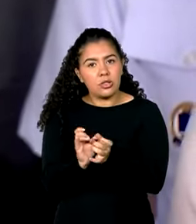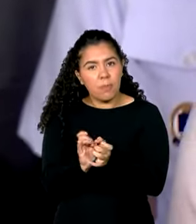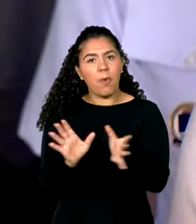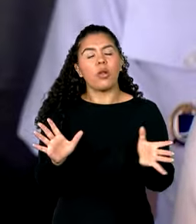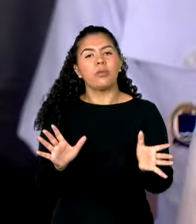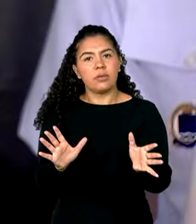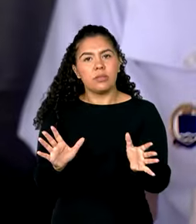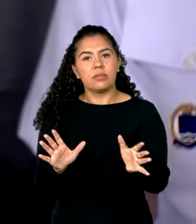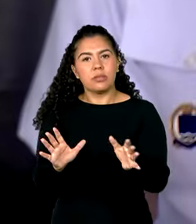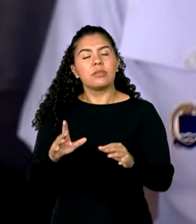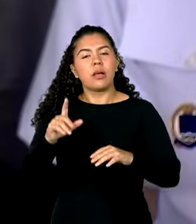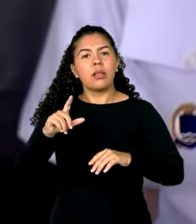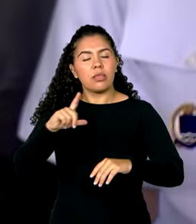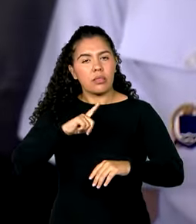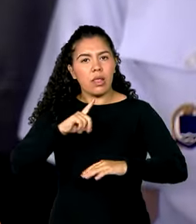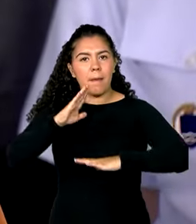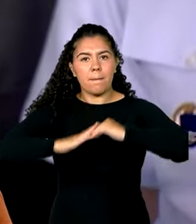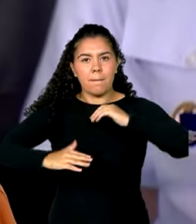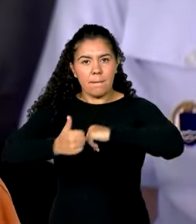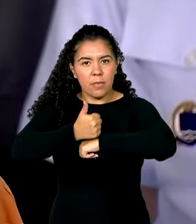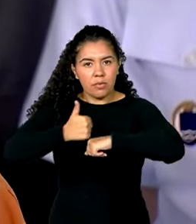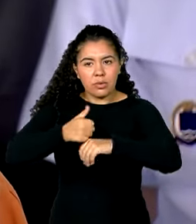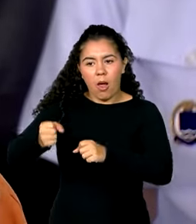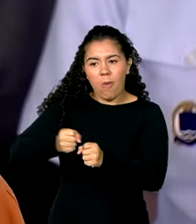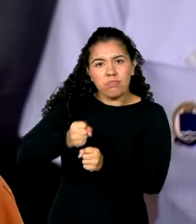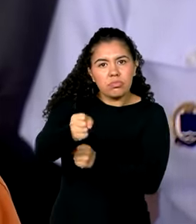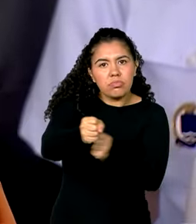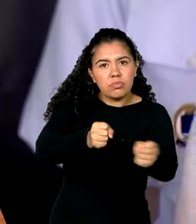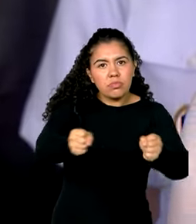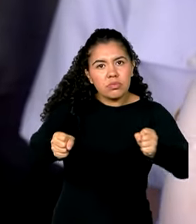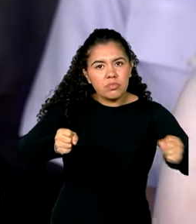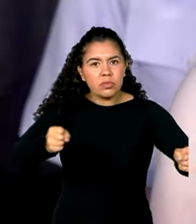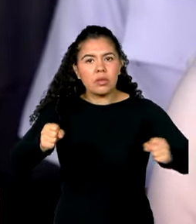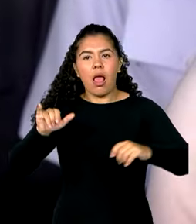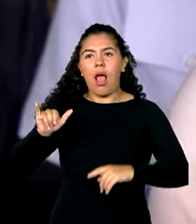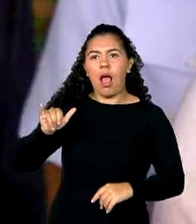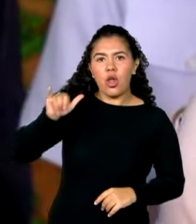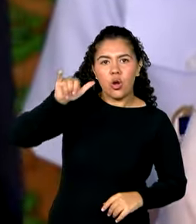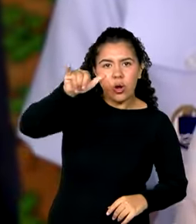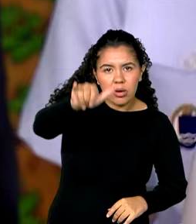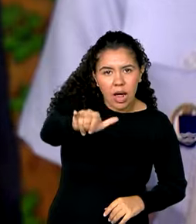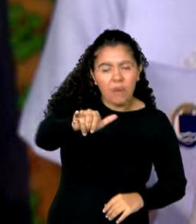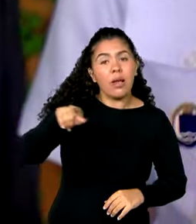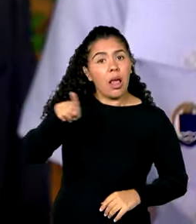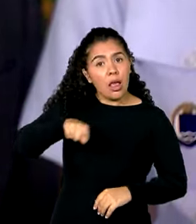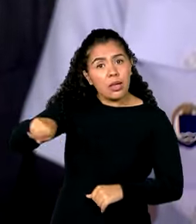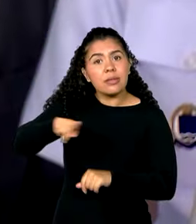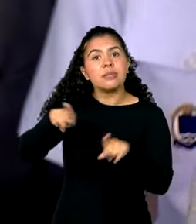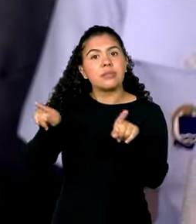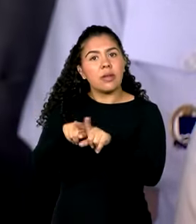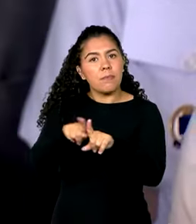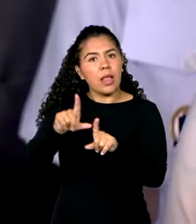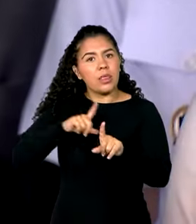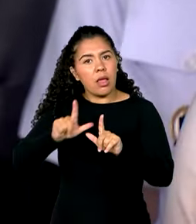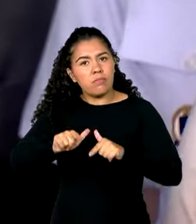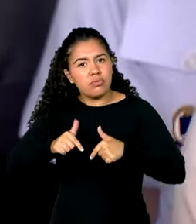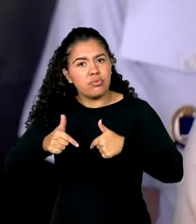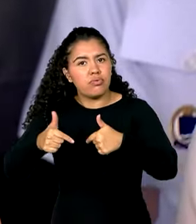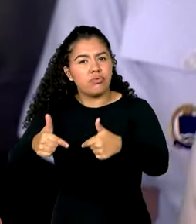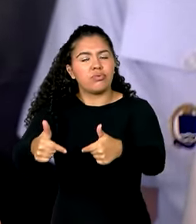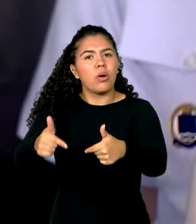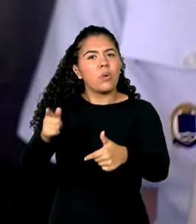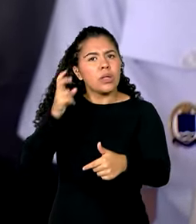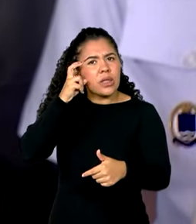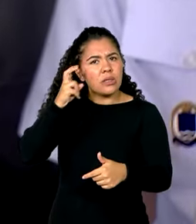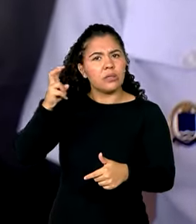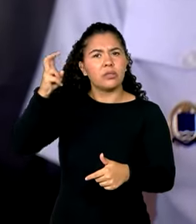pessoas para o enfrentamento e o combate a aeronaves, eles estão fazendo um trabalho de inteligência para que